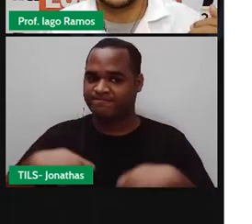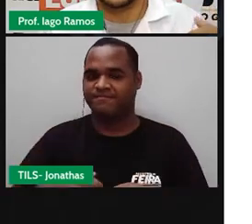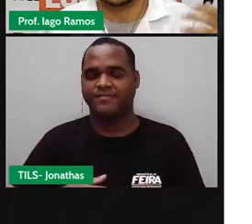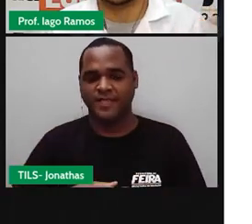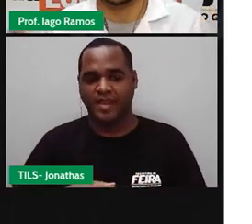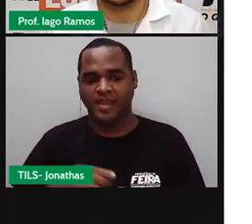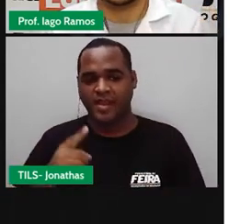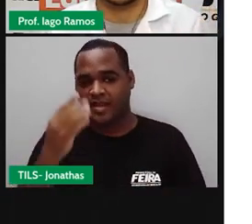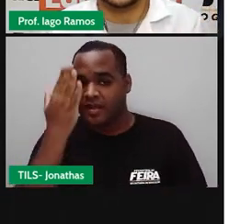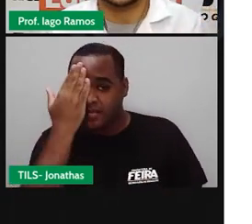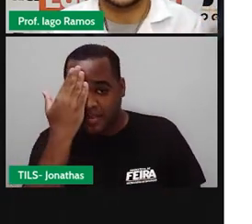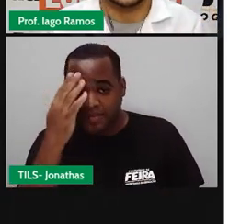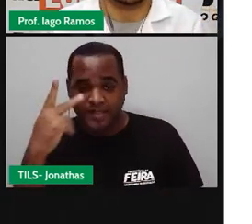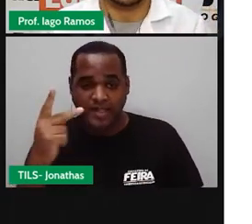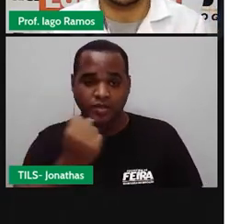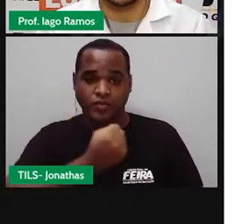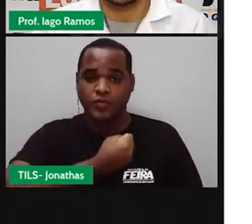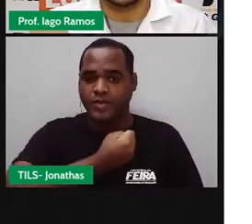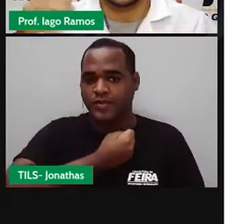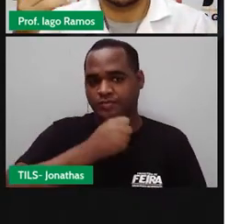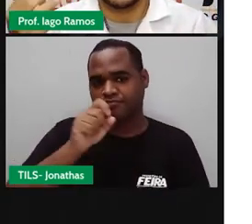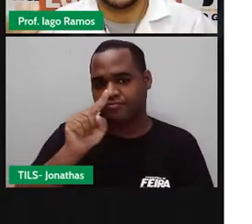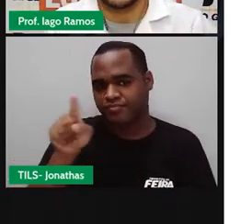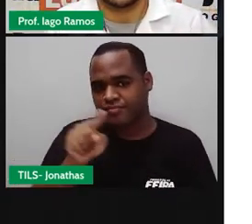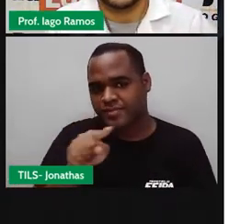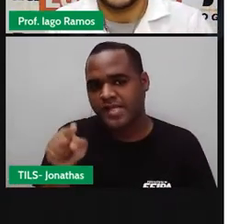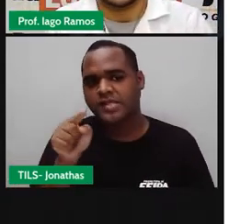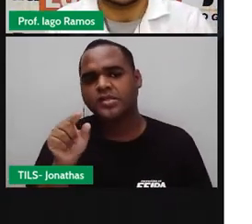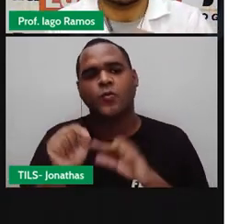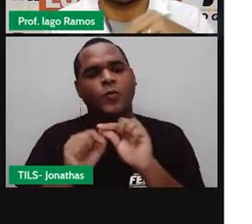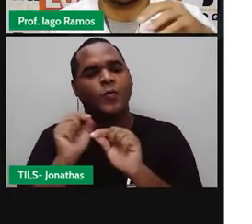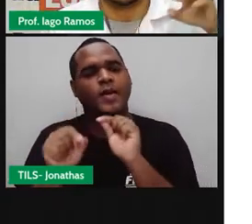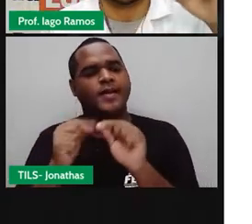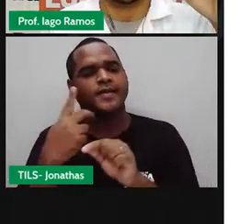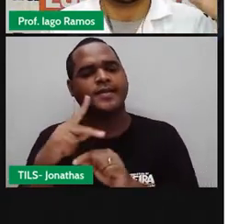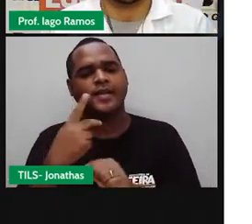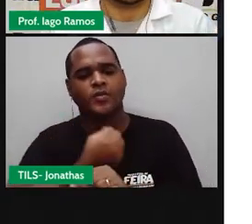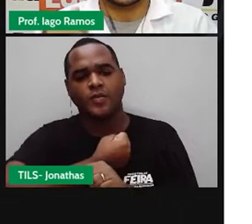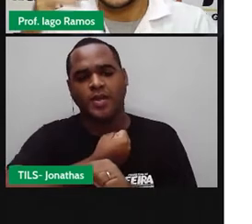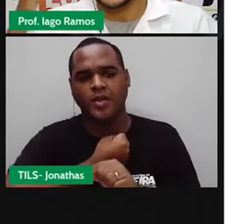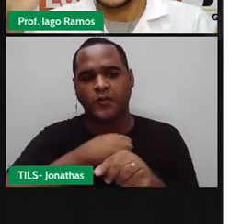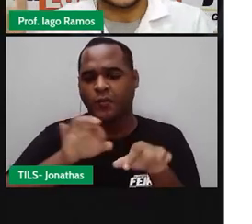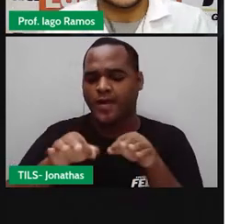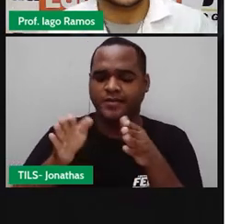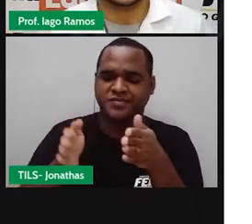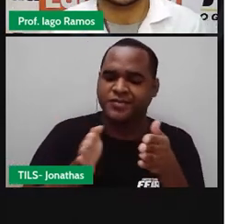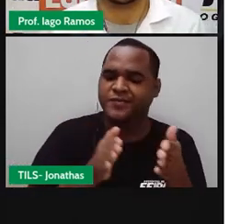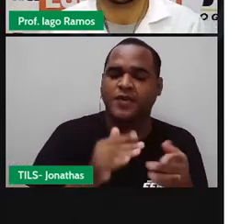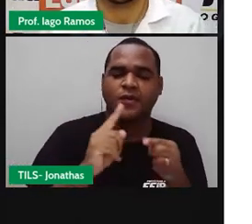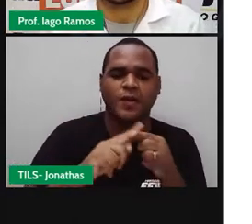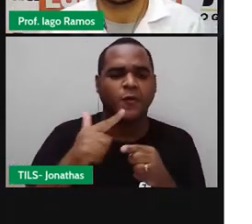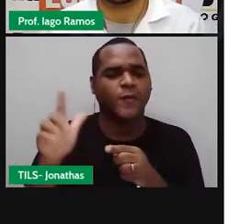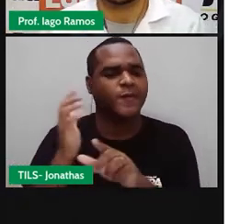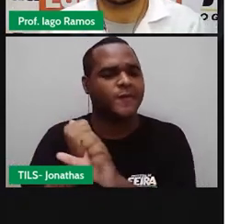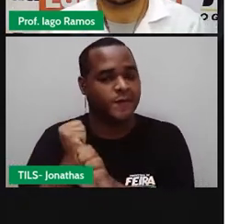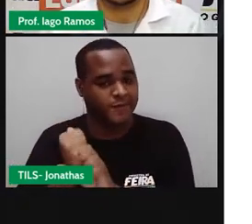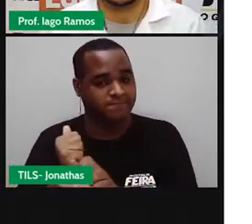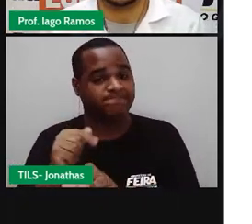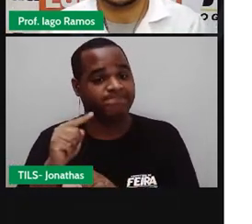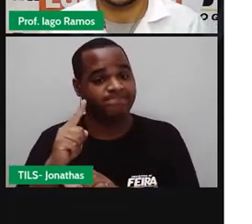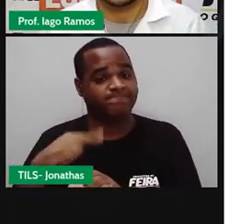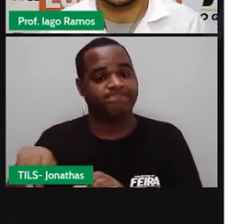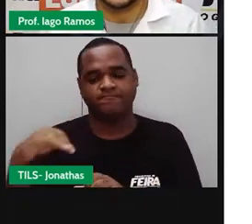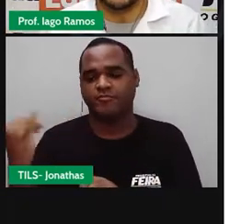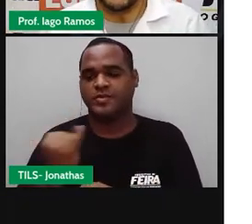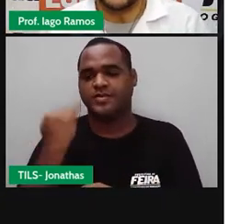Saber entre os números inteiros, quem é maior, quem é menor, saber colocar em ordem crescente, decrescente, isso é uma coisa